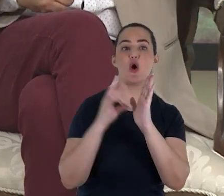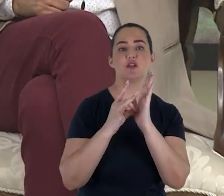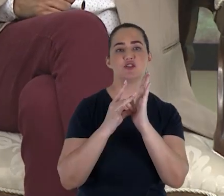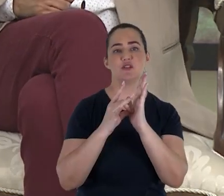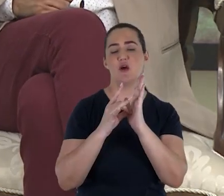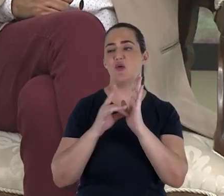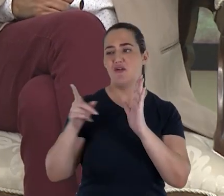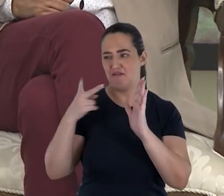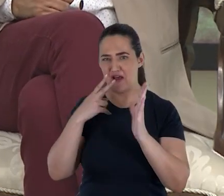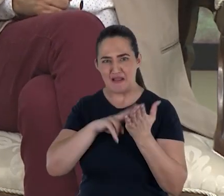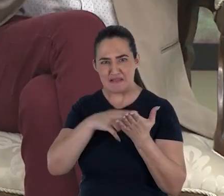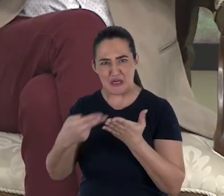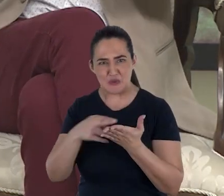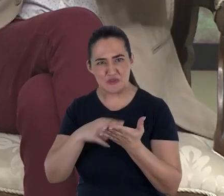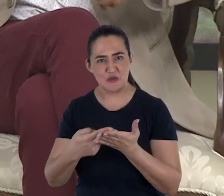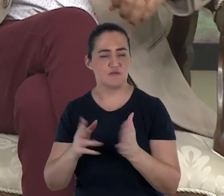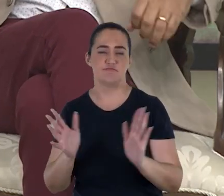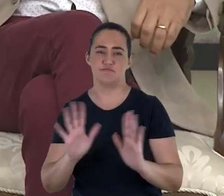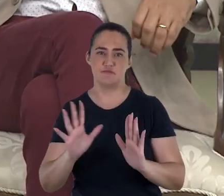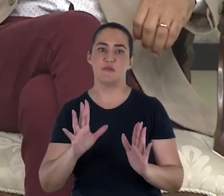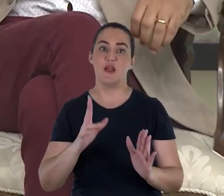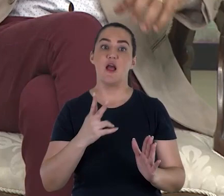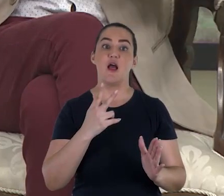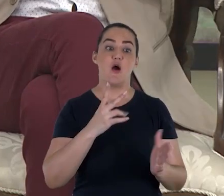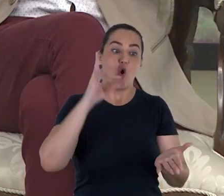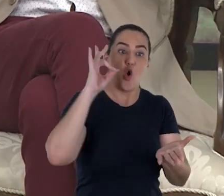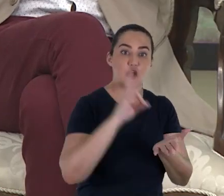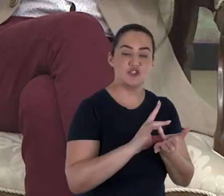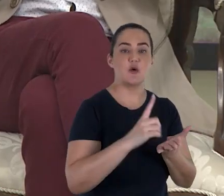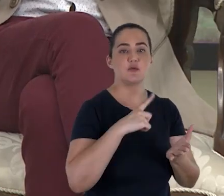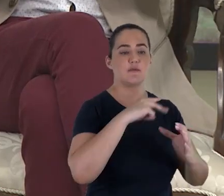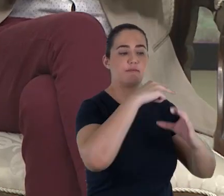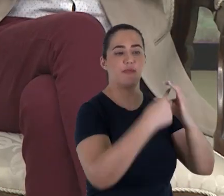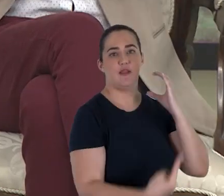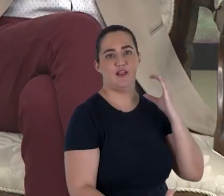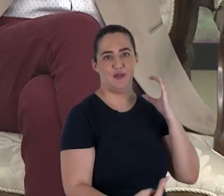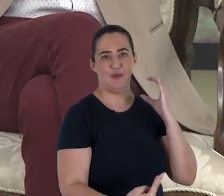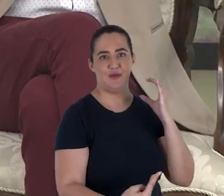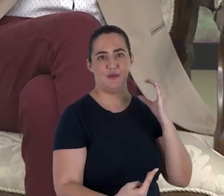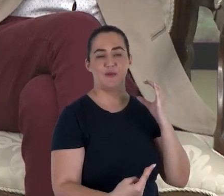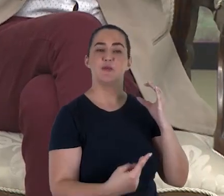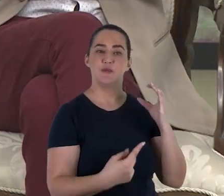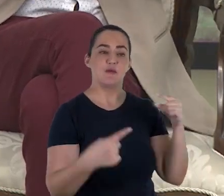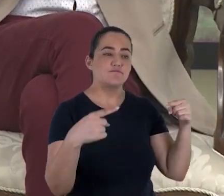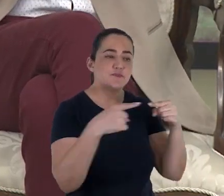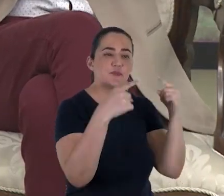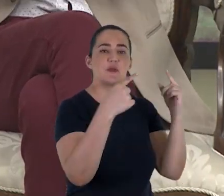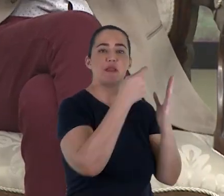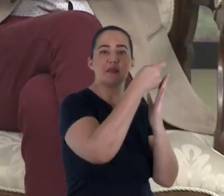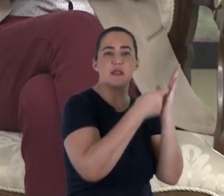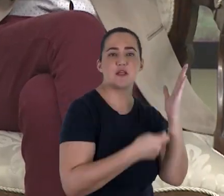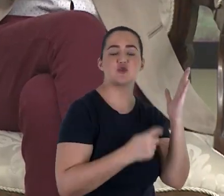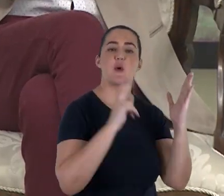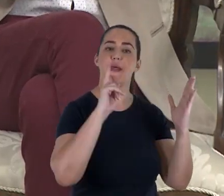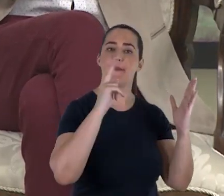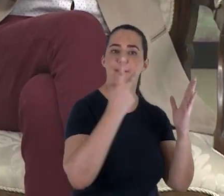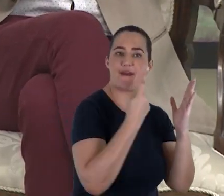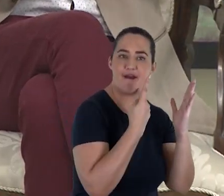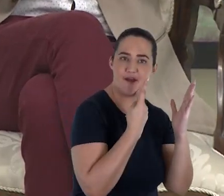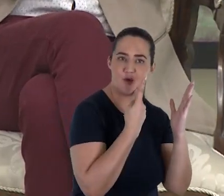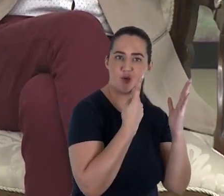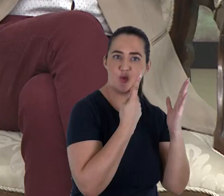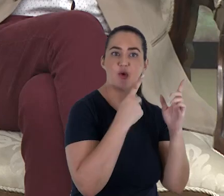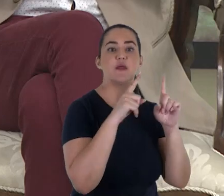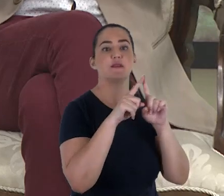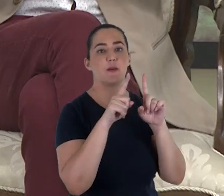que desmente essas teses. Eu digo isto porque há uma grande harmonia entre o texto hebraico maçorético, aquele que contém